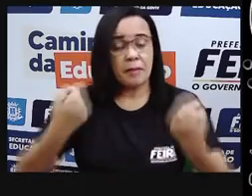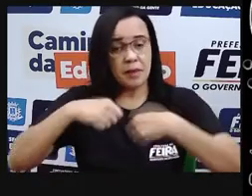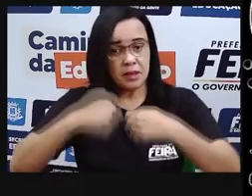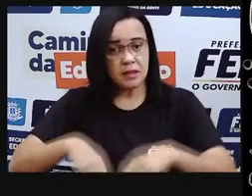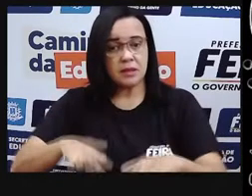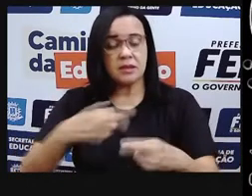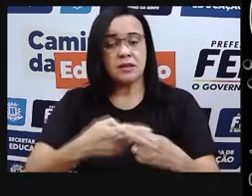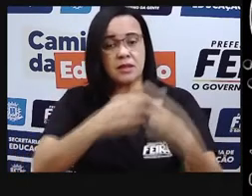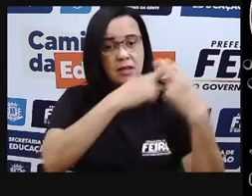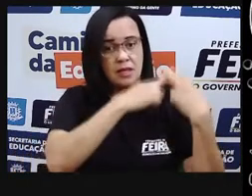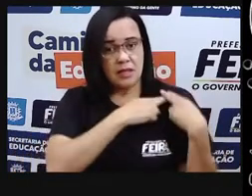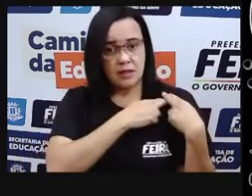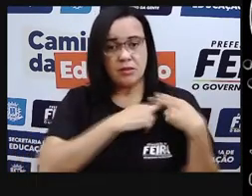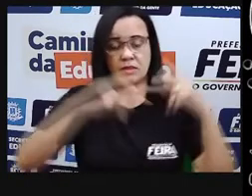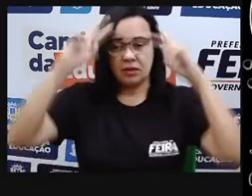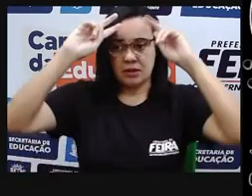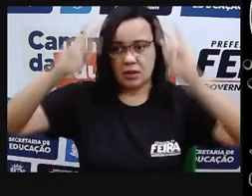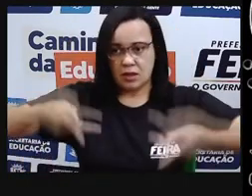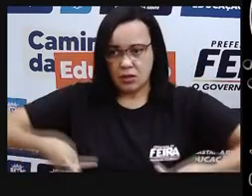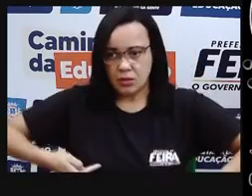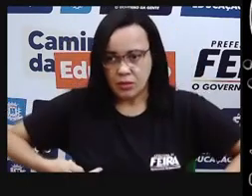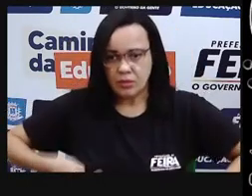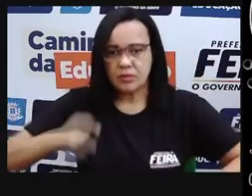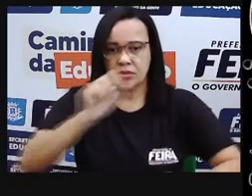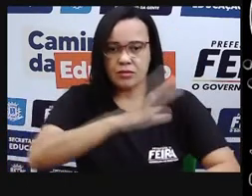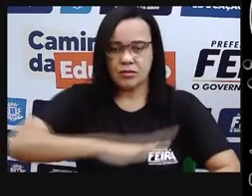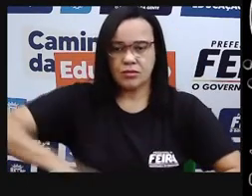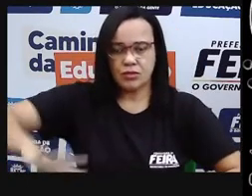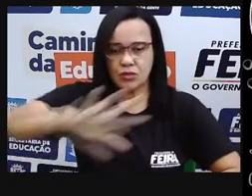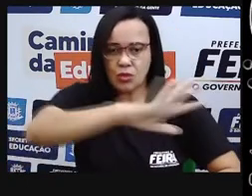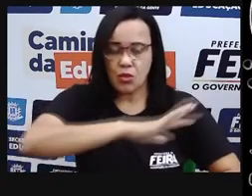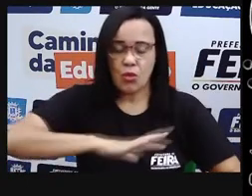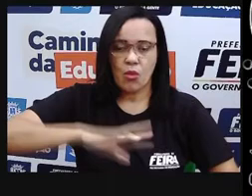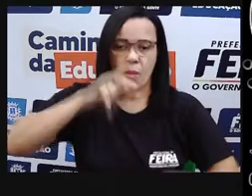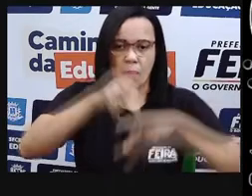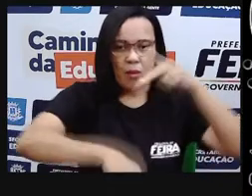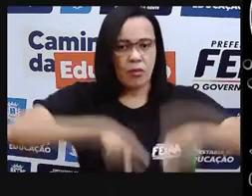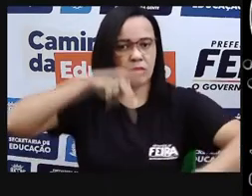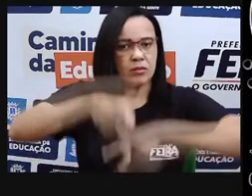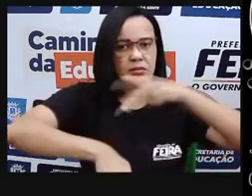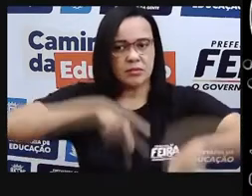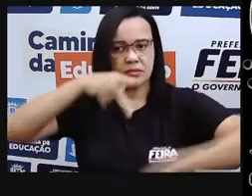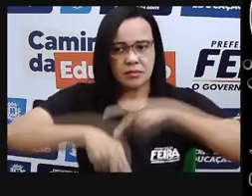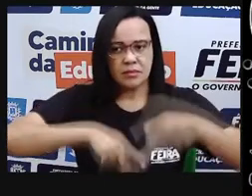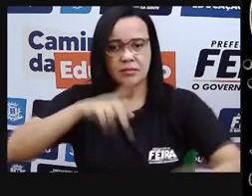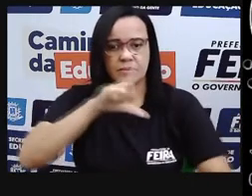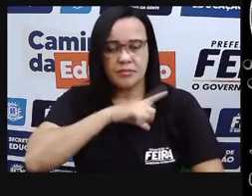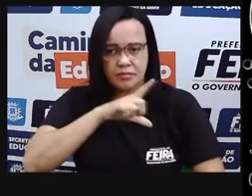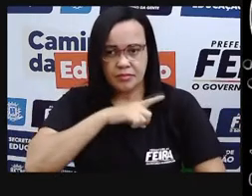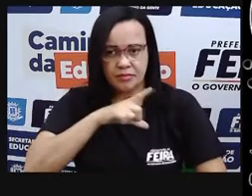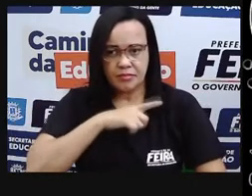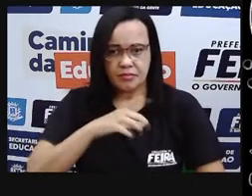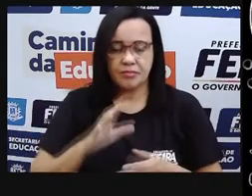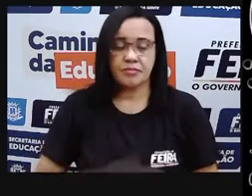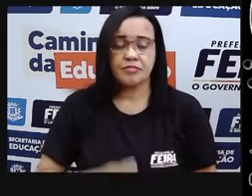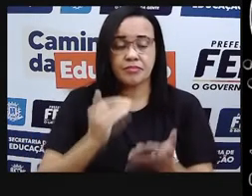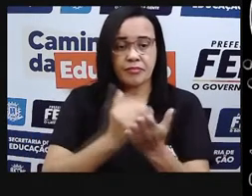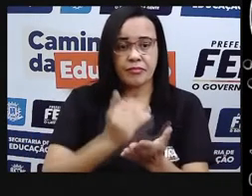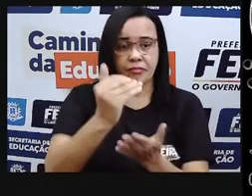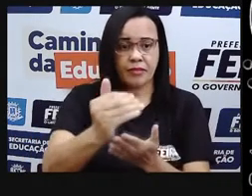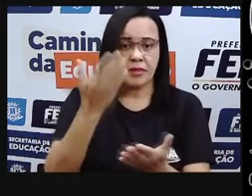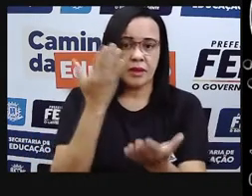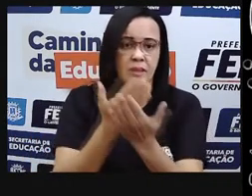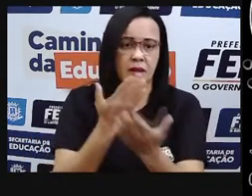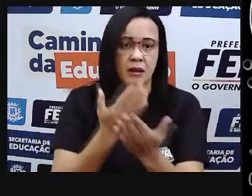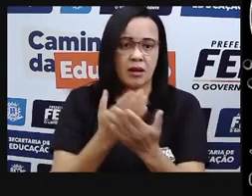com a nossa comunidade, com o nosso entorno, com a nossa própria vida. Para começar a nossa aula sobre